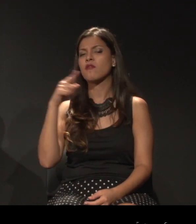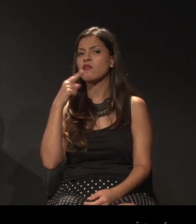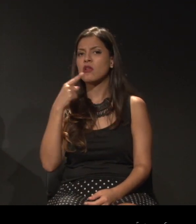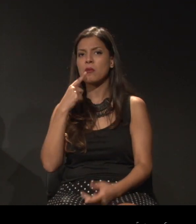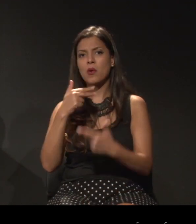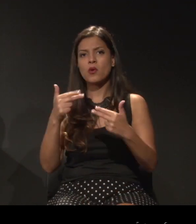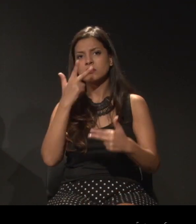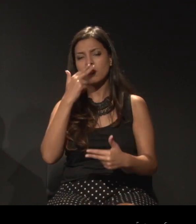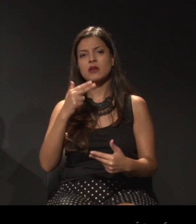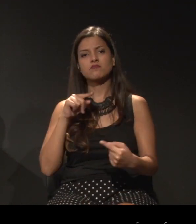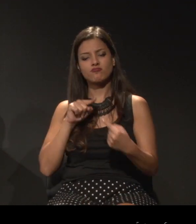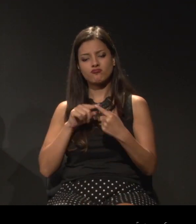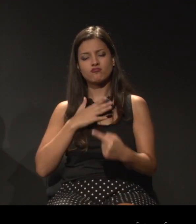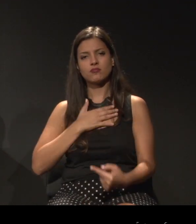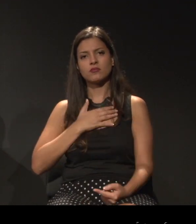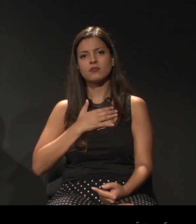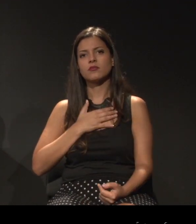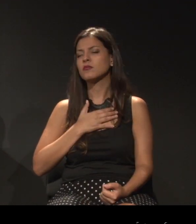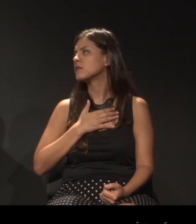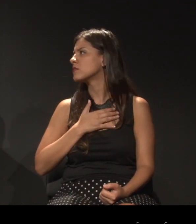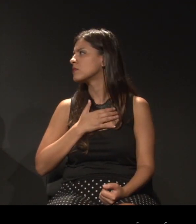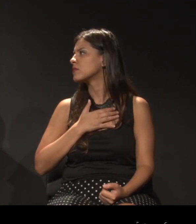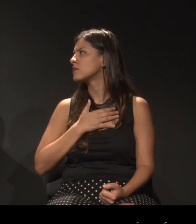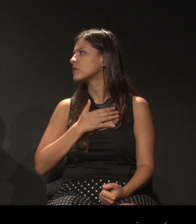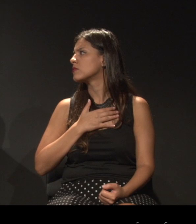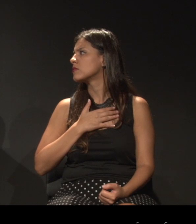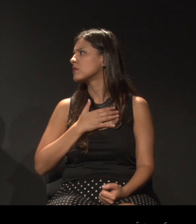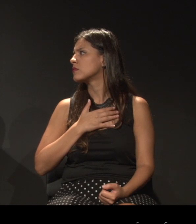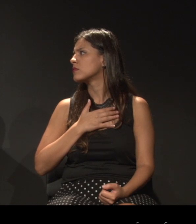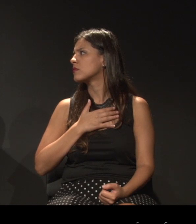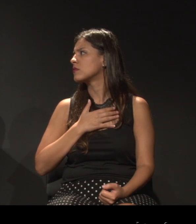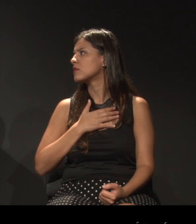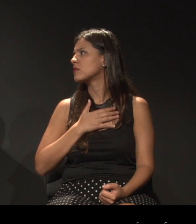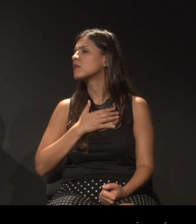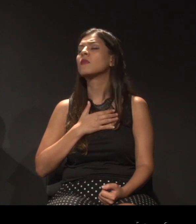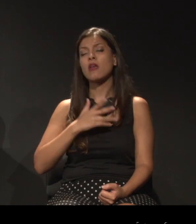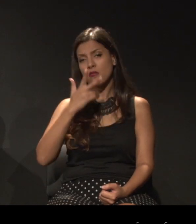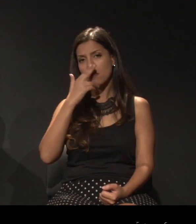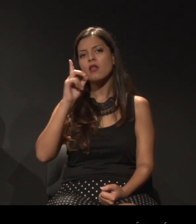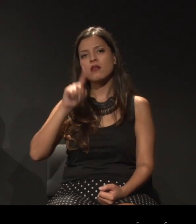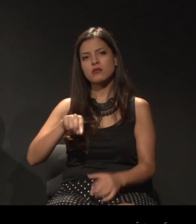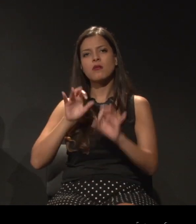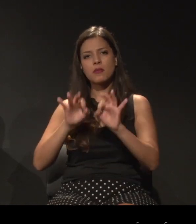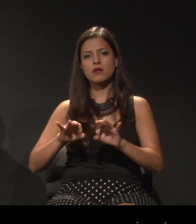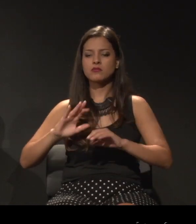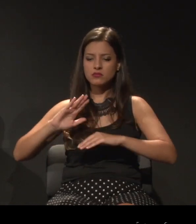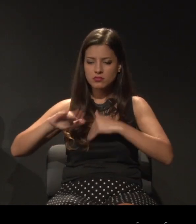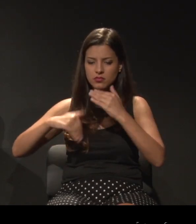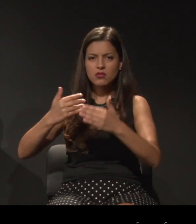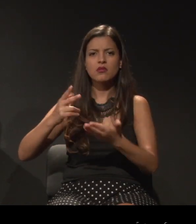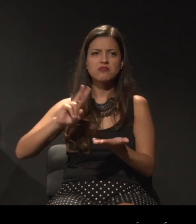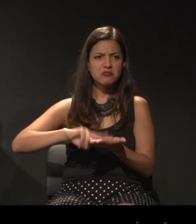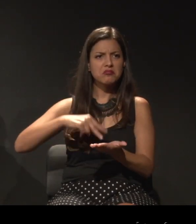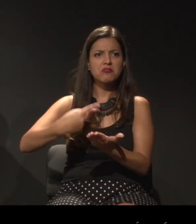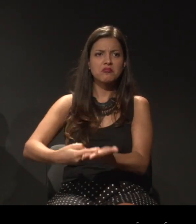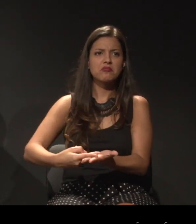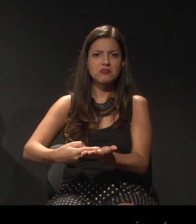me contemplou. Eu acredito que é um processo de tradução. É um processo de tradução